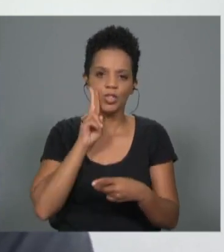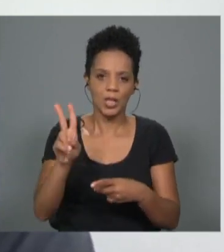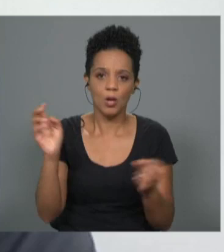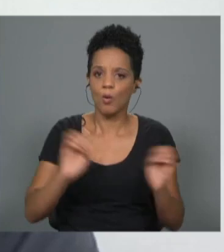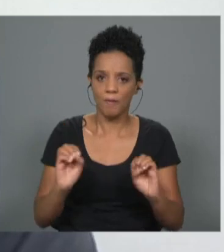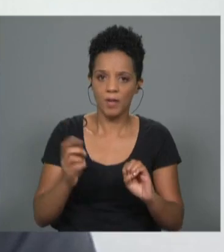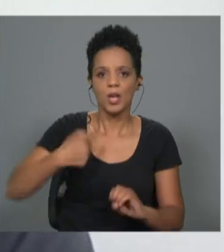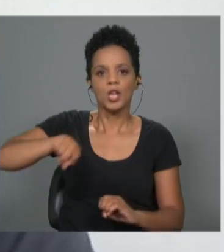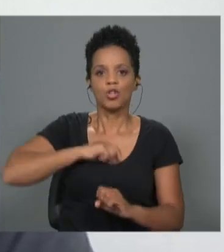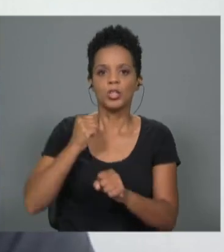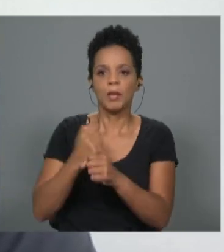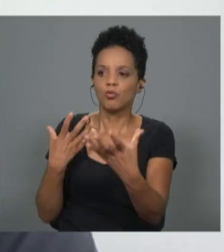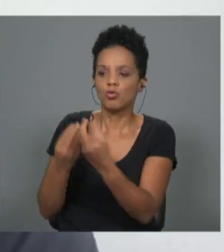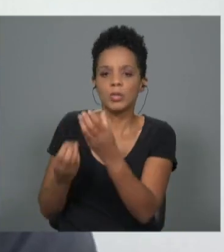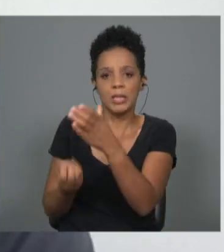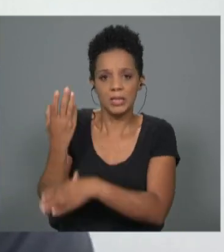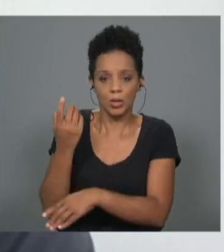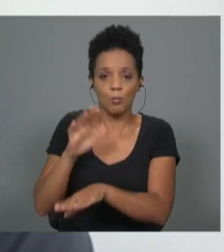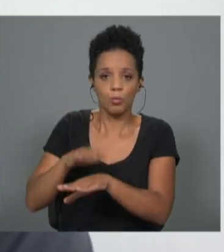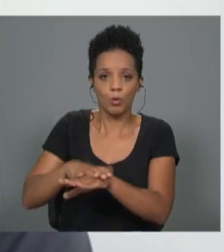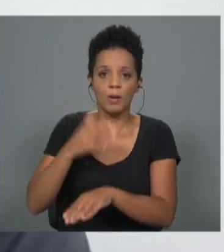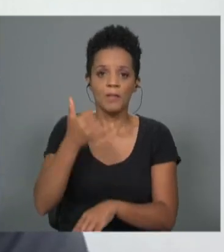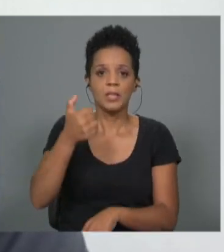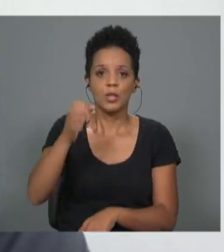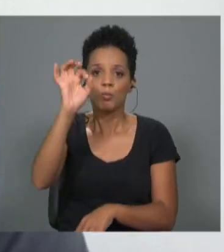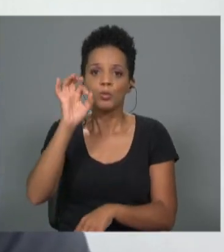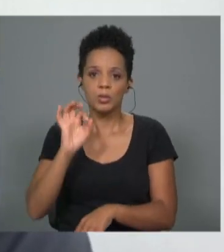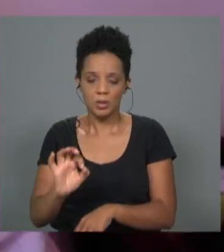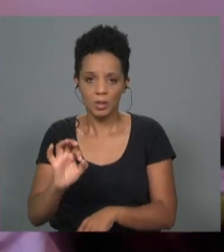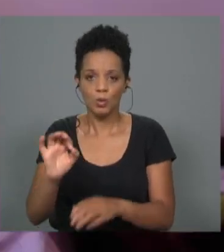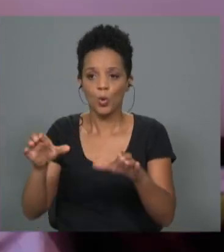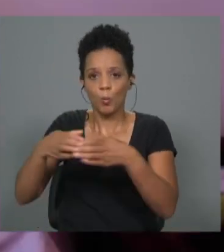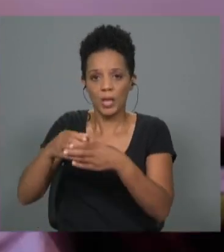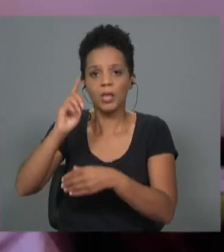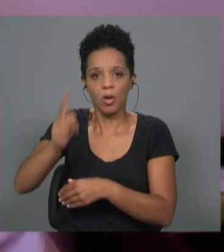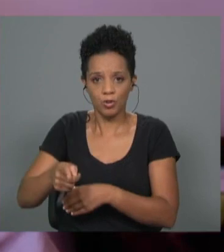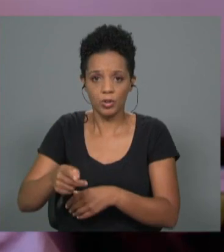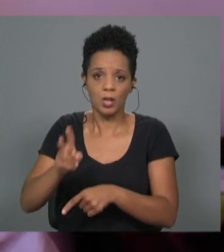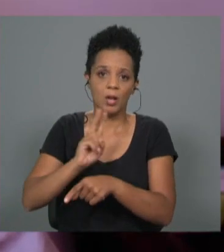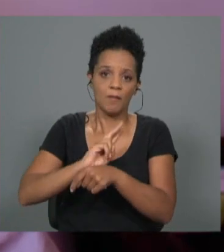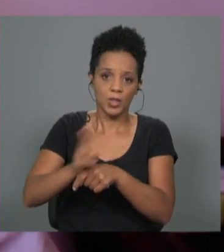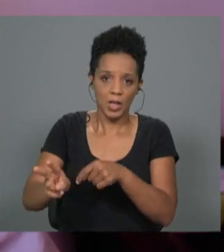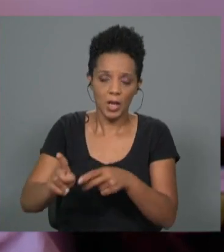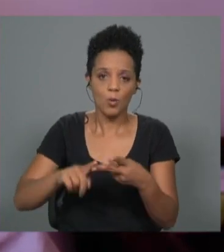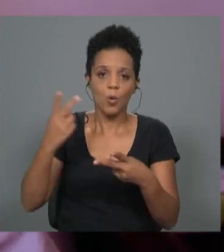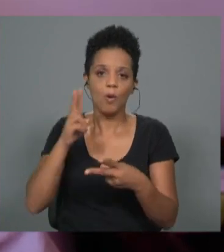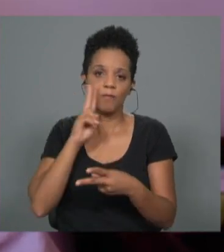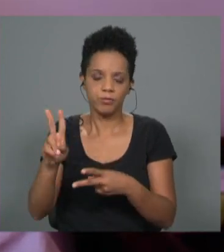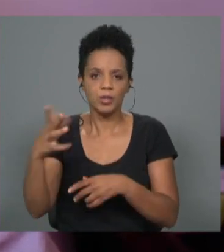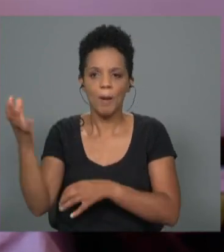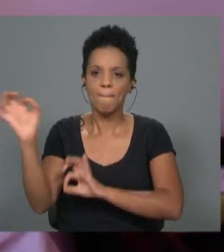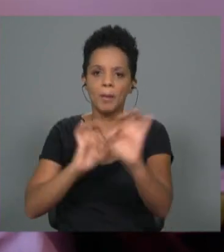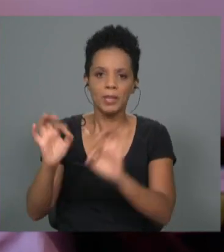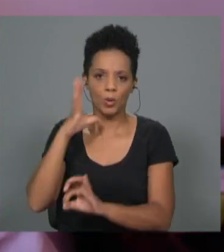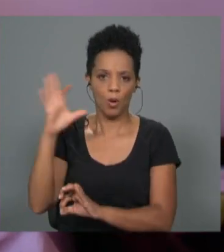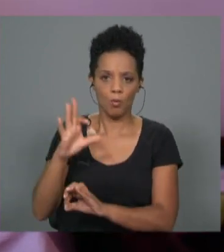destes menus porque a verdade é que 25% da nossa comunidade é vegetariana ou vegana. Então existe uma grande preparação dos alojamentos. Na